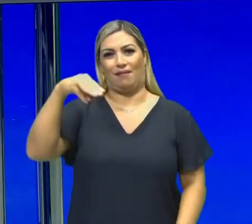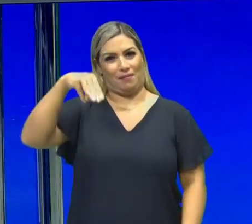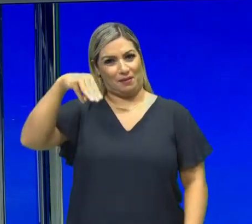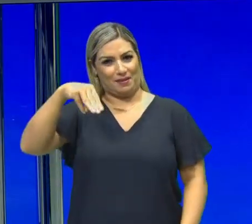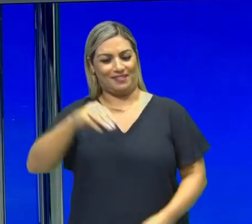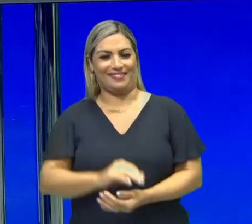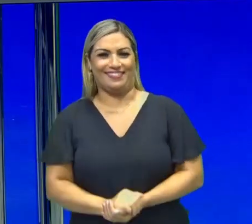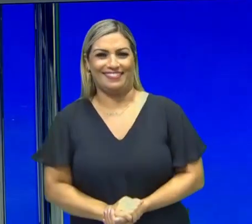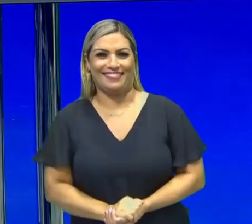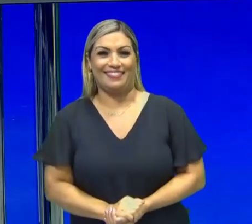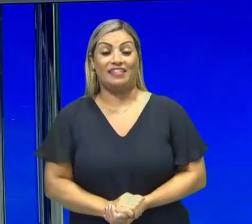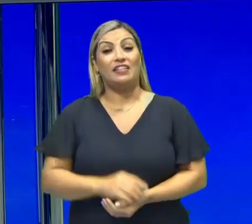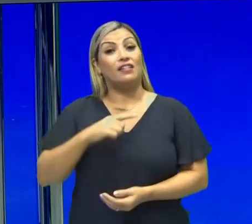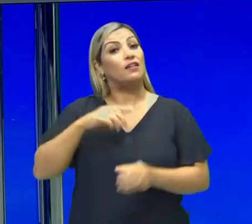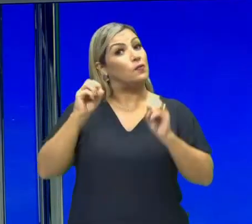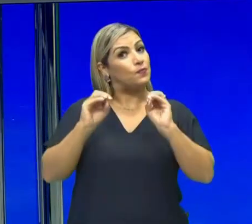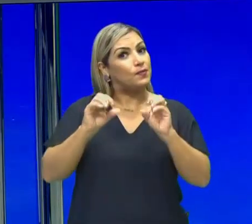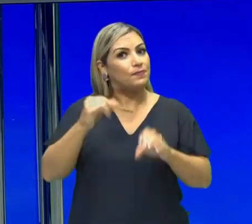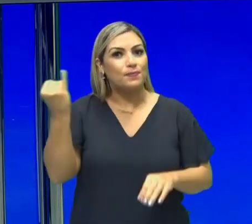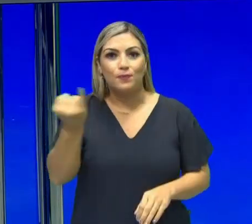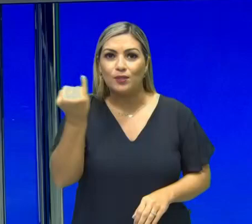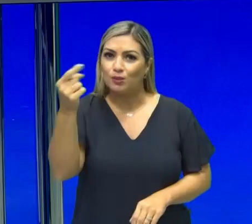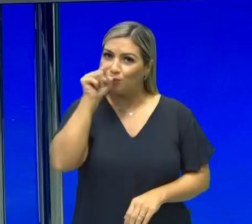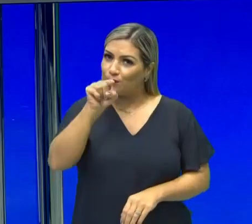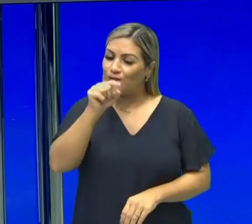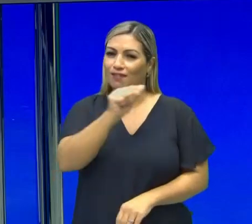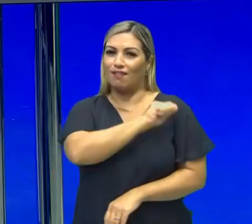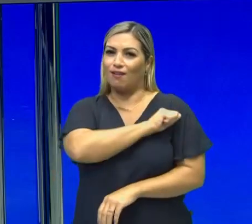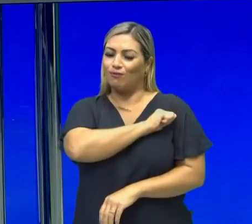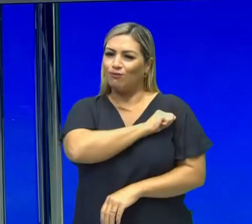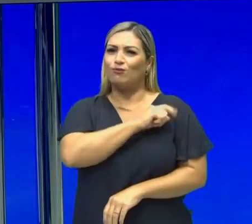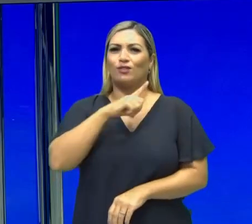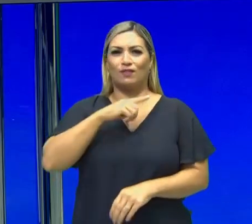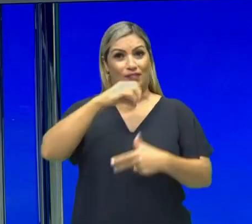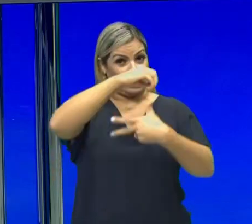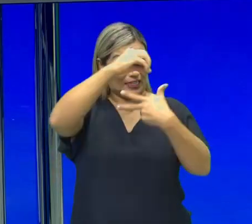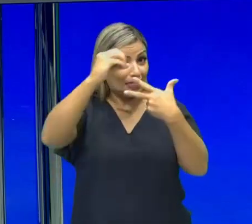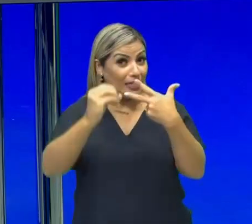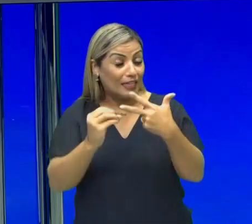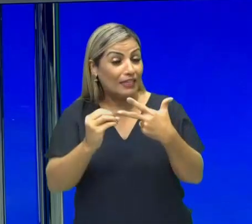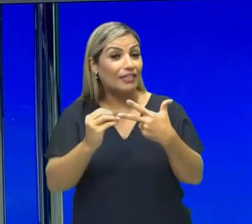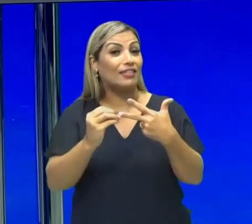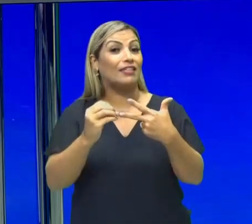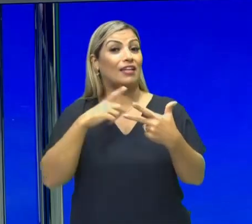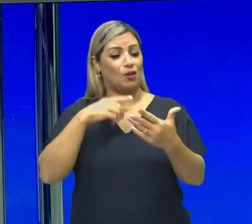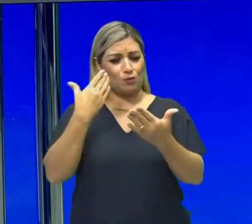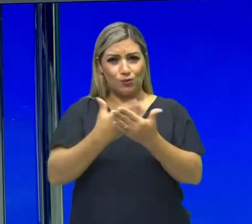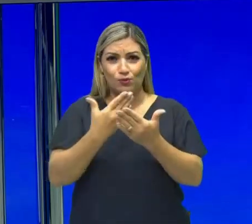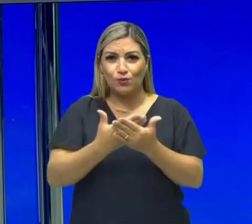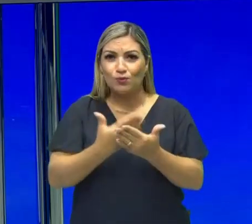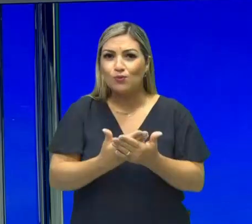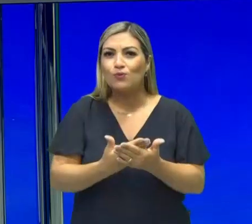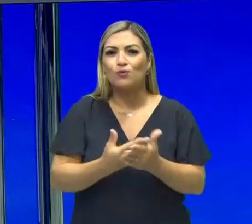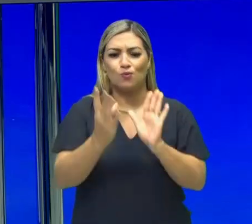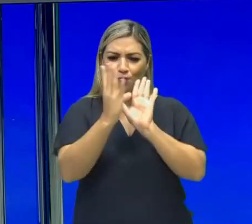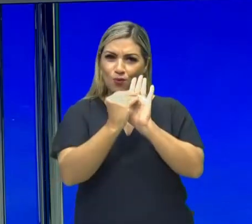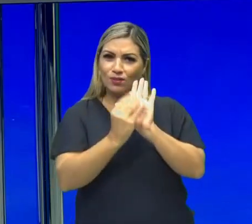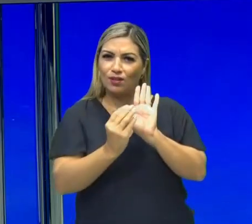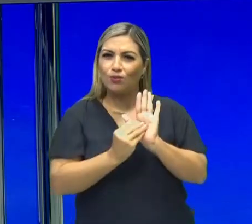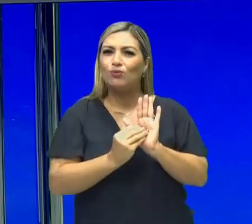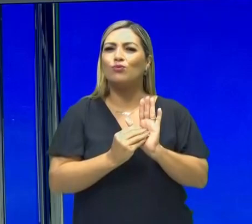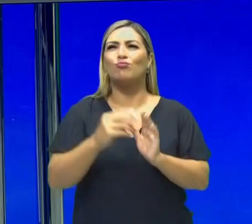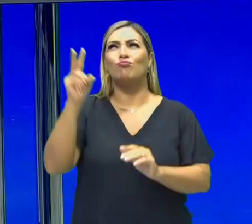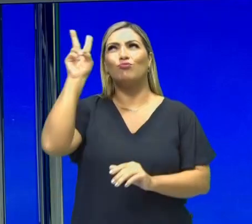aqui é um ensino muito importante para você, você que vai prestar o Enem, é um estudo muito, é um conteúdo muito